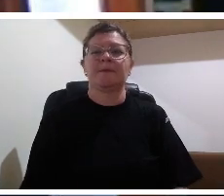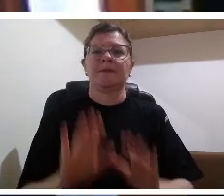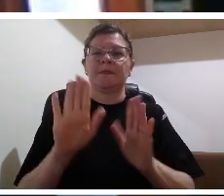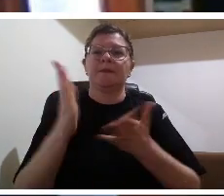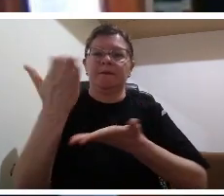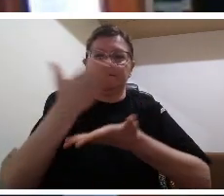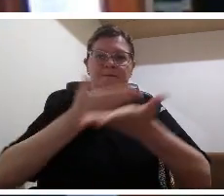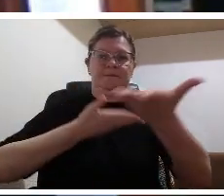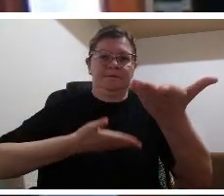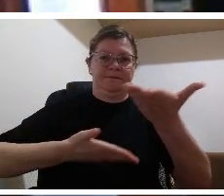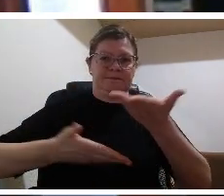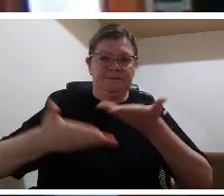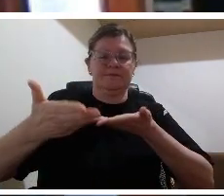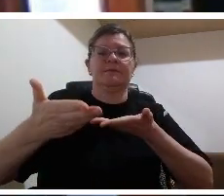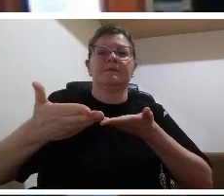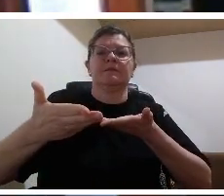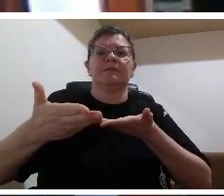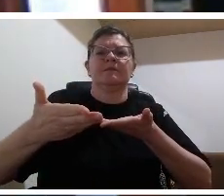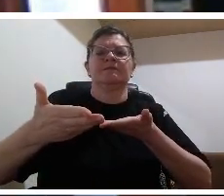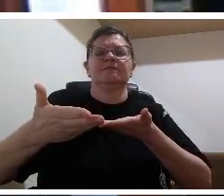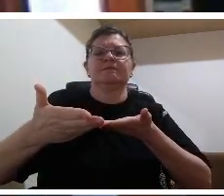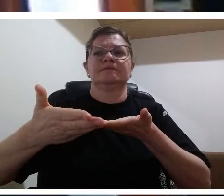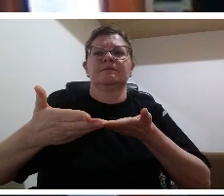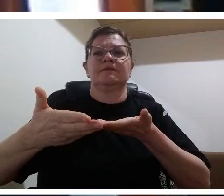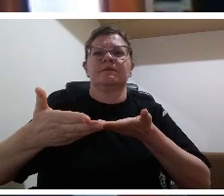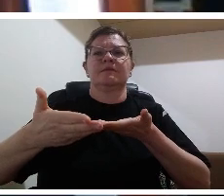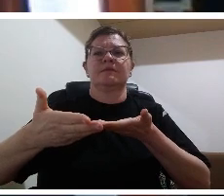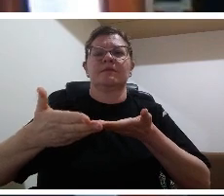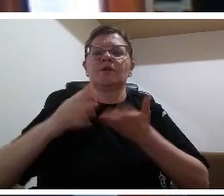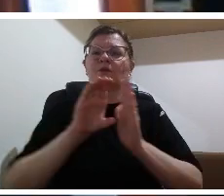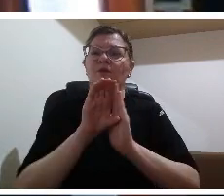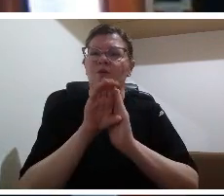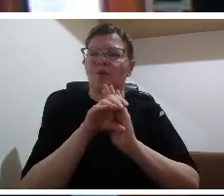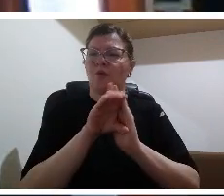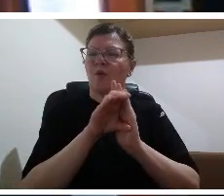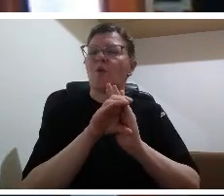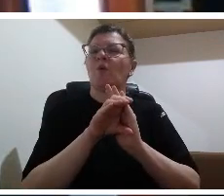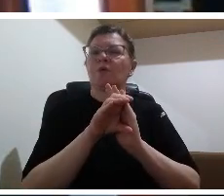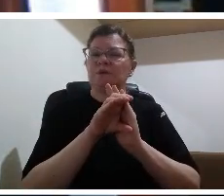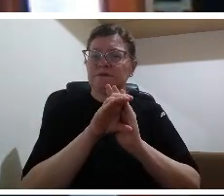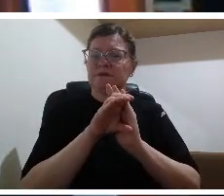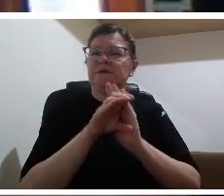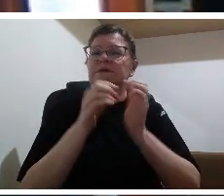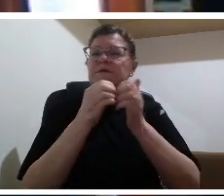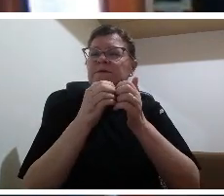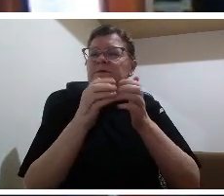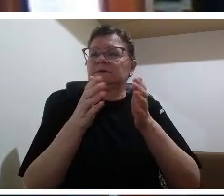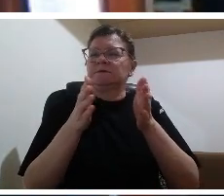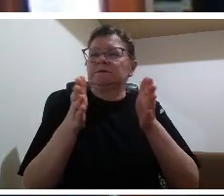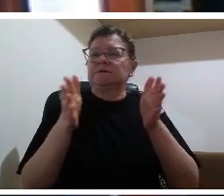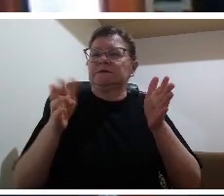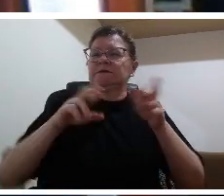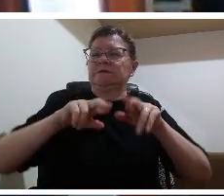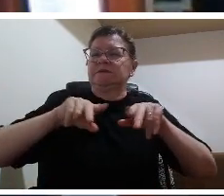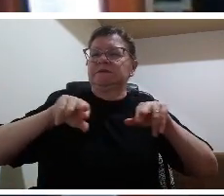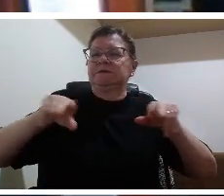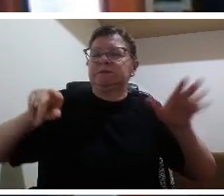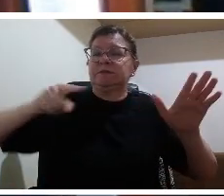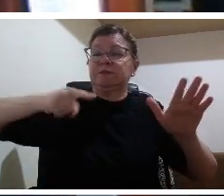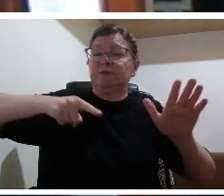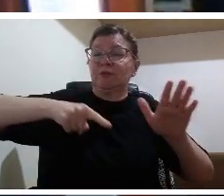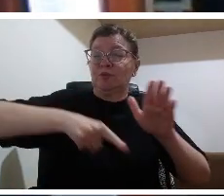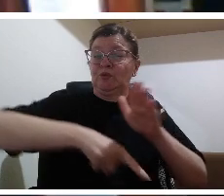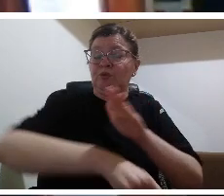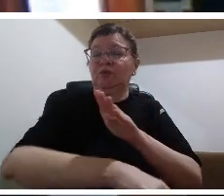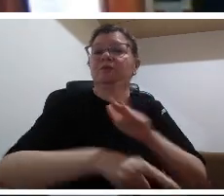necessário em princípio porque mediar significa estar no meio entre uma realidade e outra